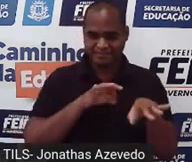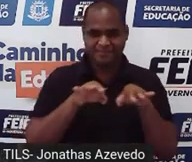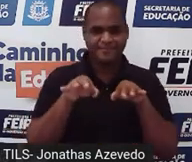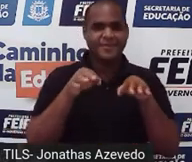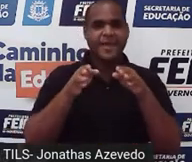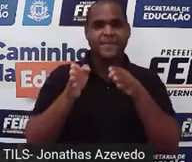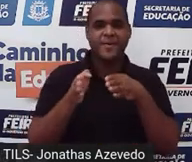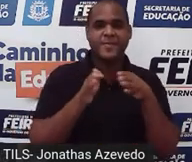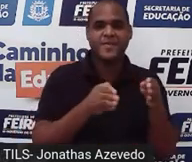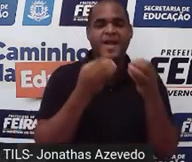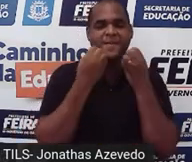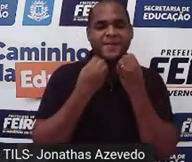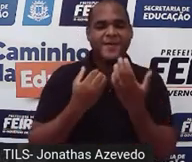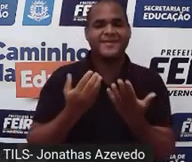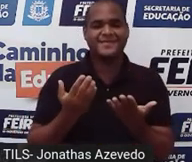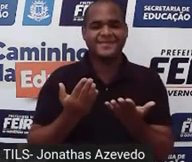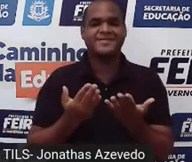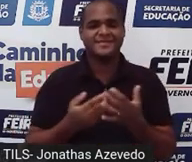esquematizado, bonitinho.